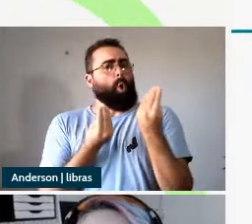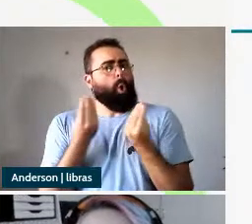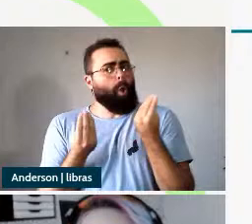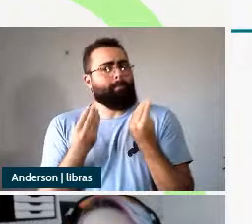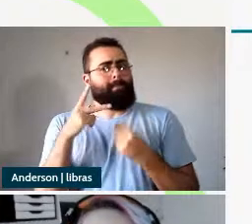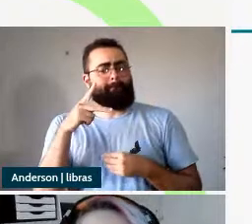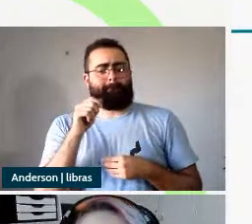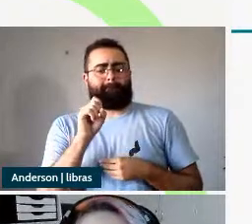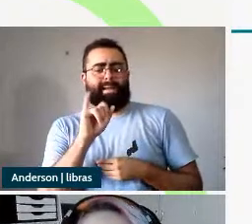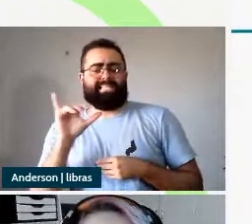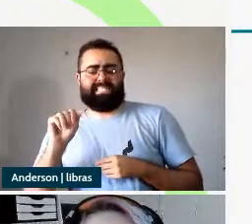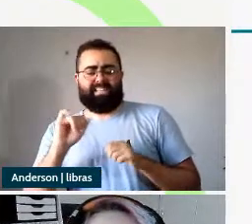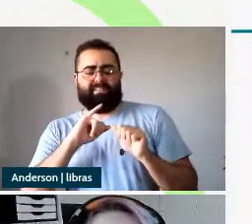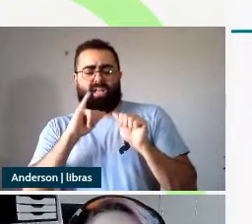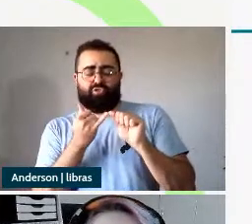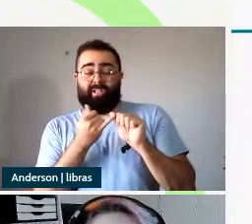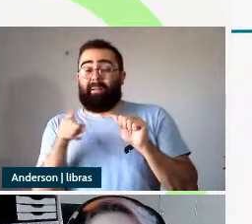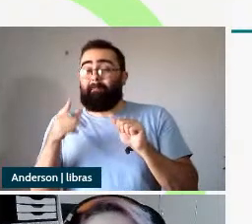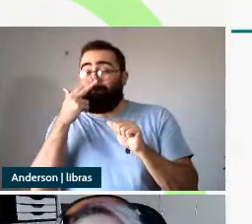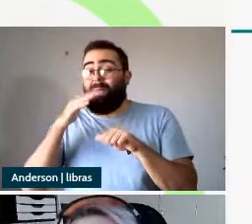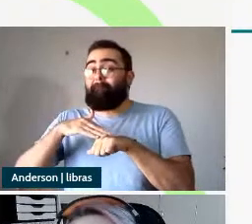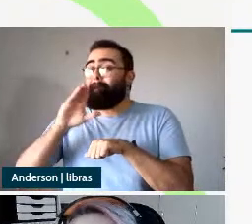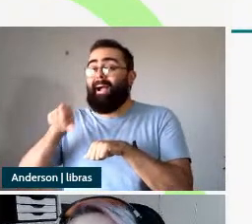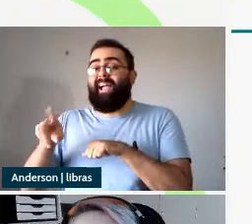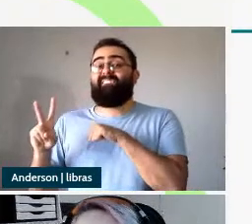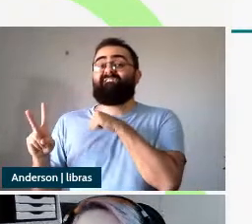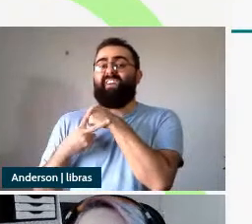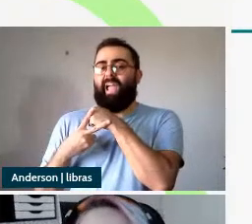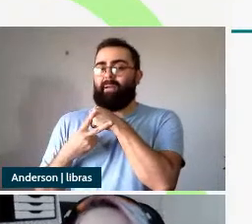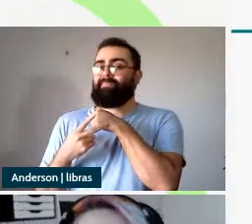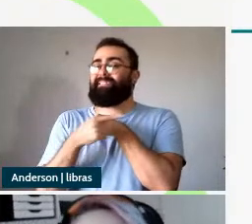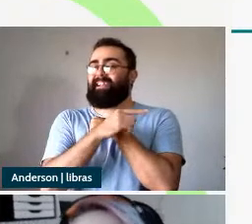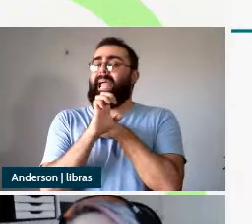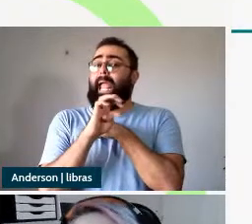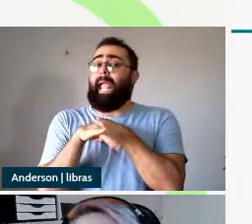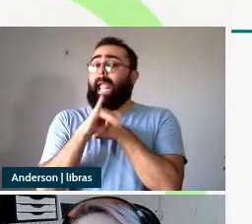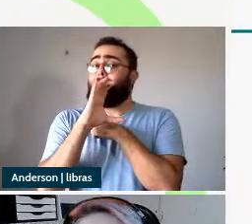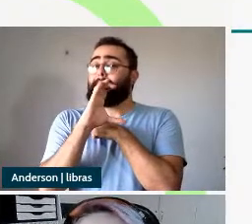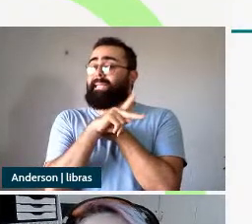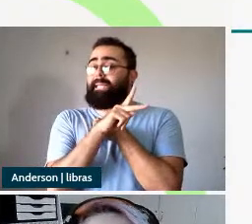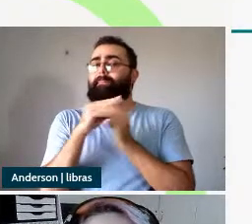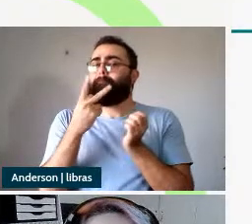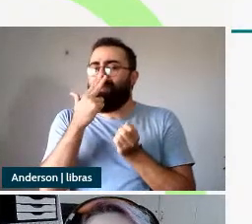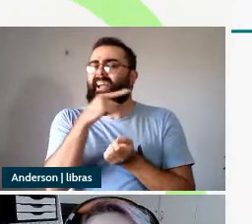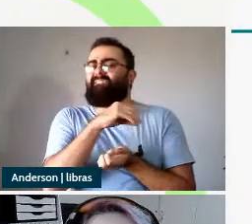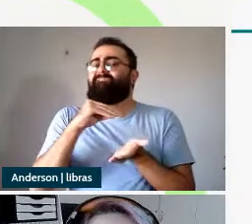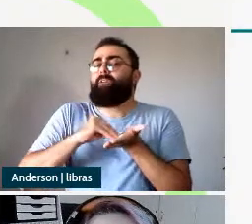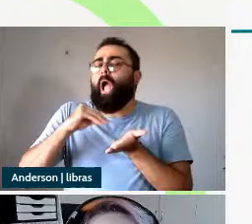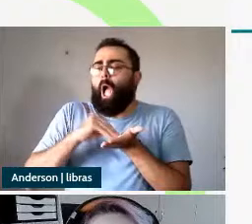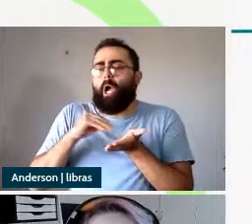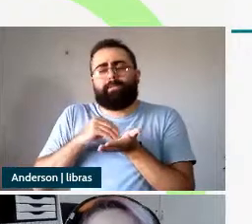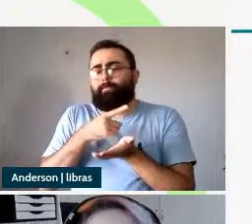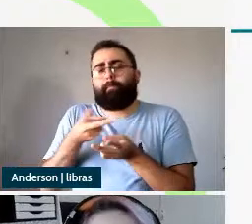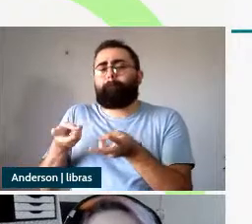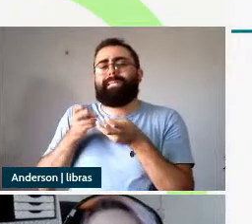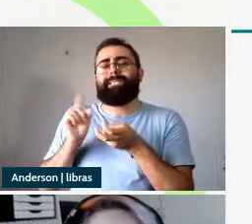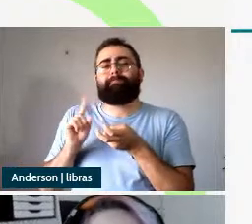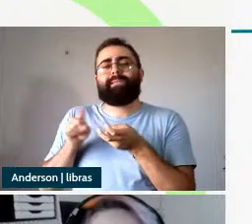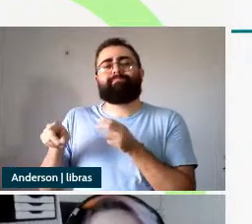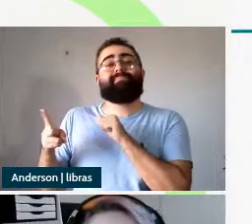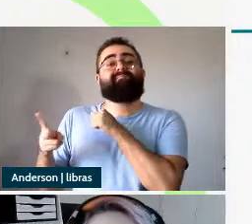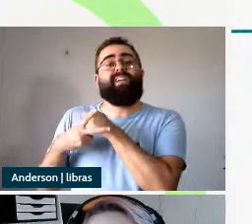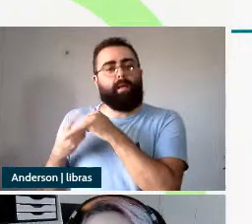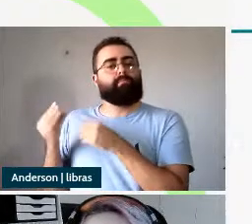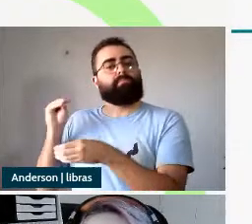mais estrutura verbal do que o MD que propõe mas nesse trabalho aqui a gente não vai falar sobre as estativas mas é interessante